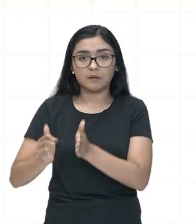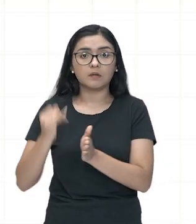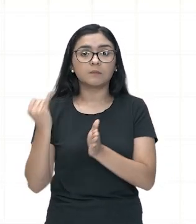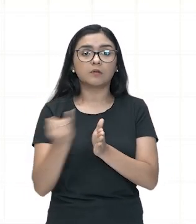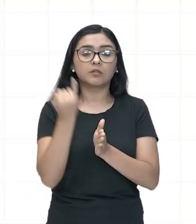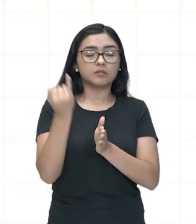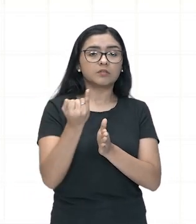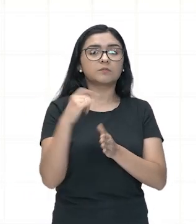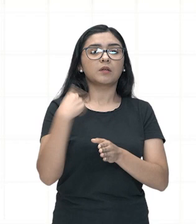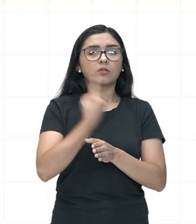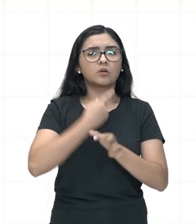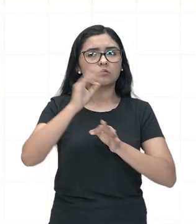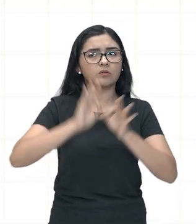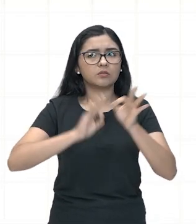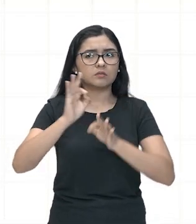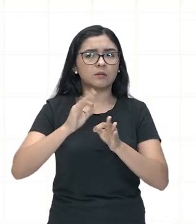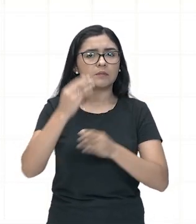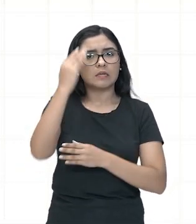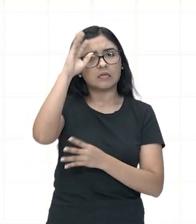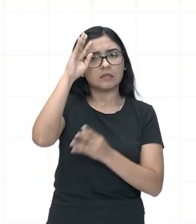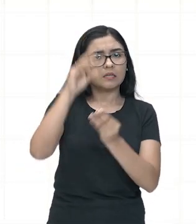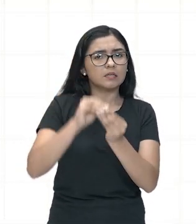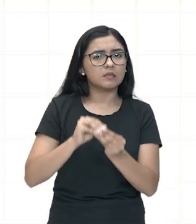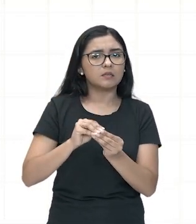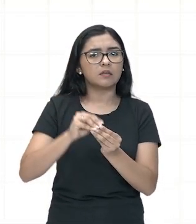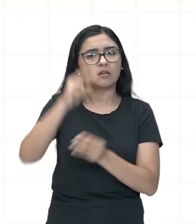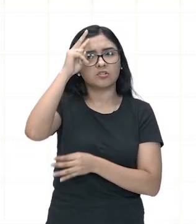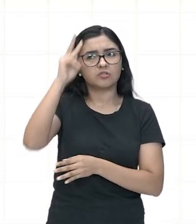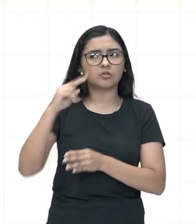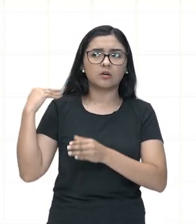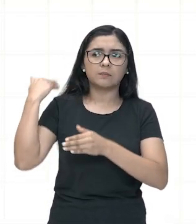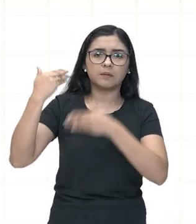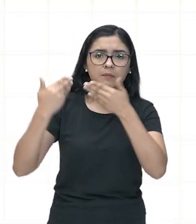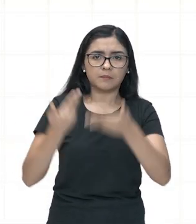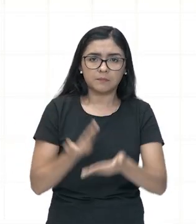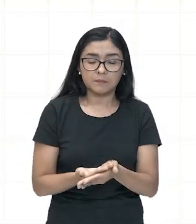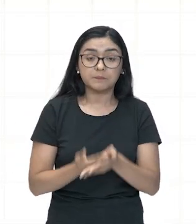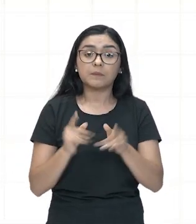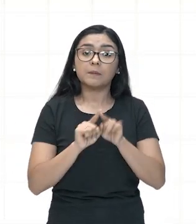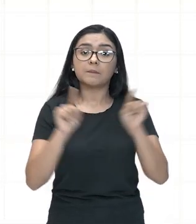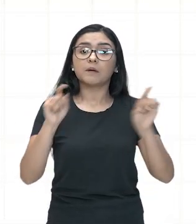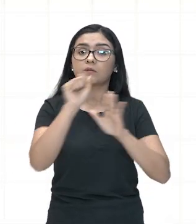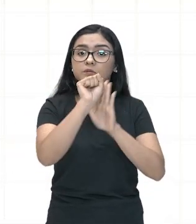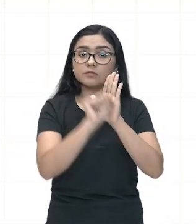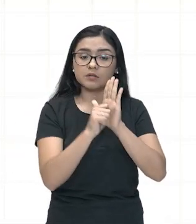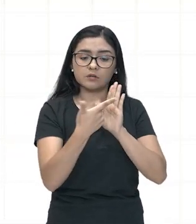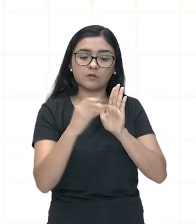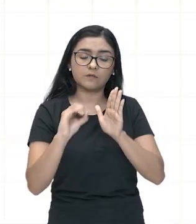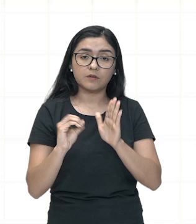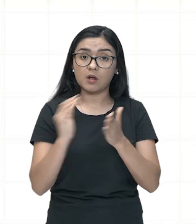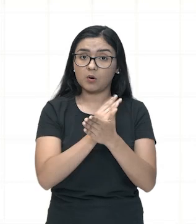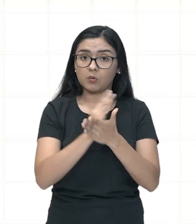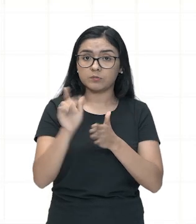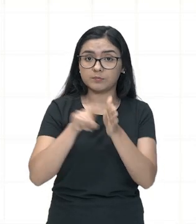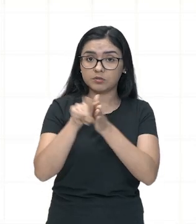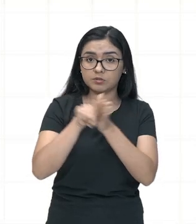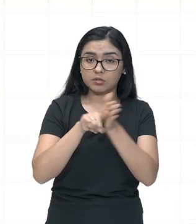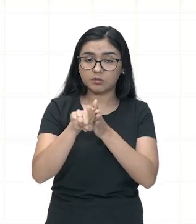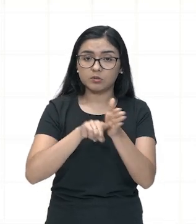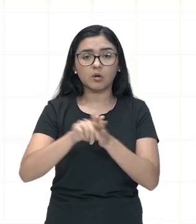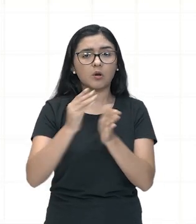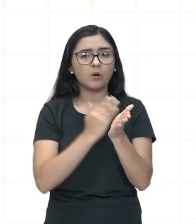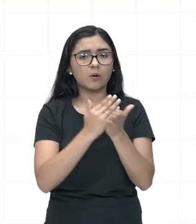organizarmos o conhecimento histórico. Nós vamos ver que no século XX, esses historiadores, alguns historiadores